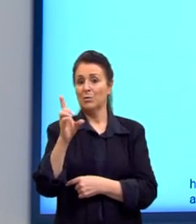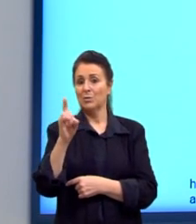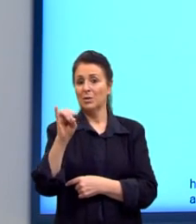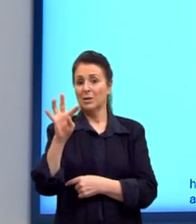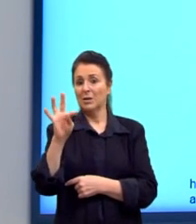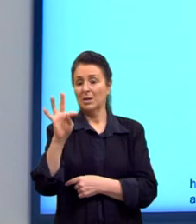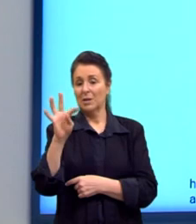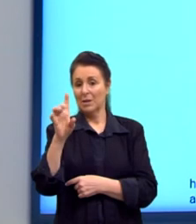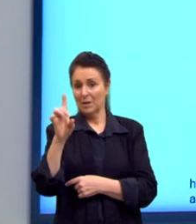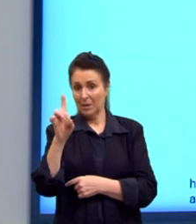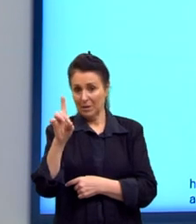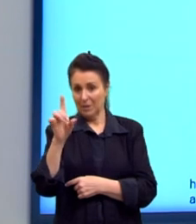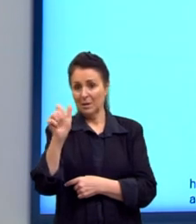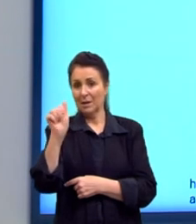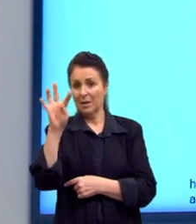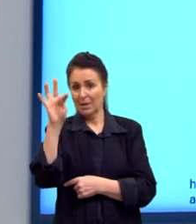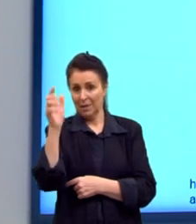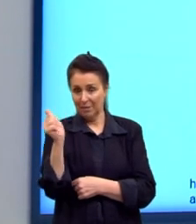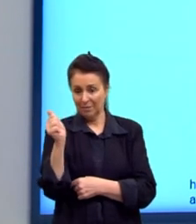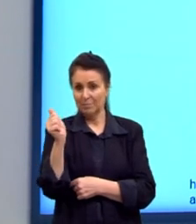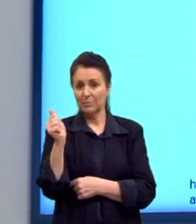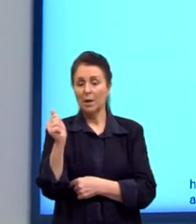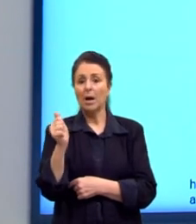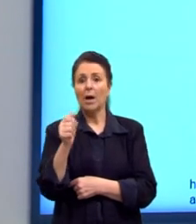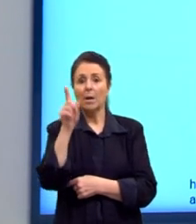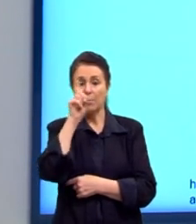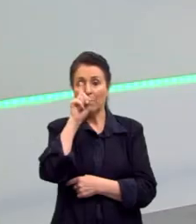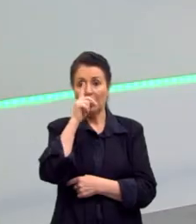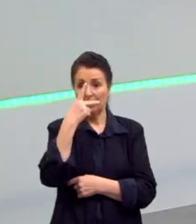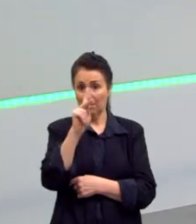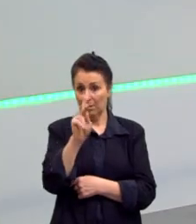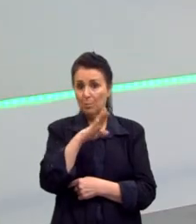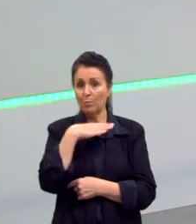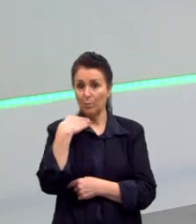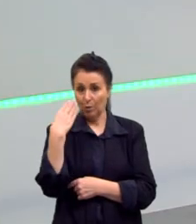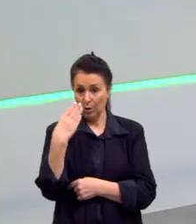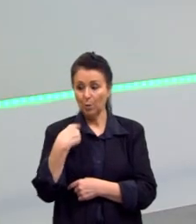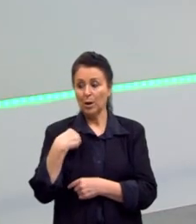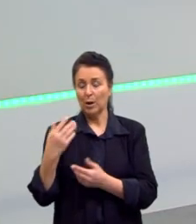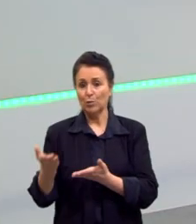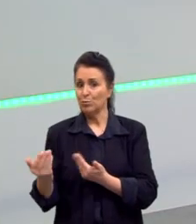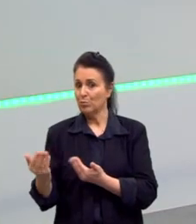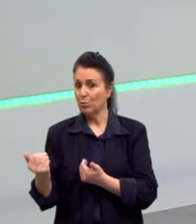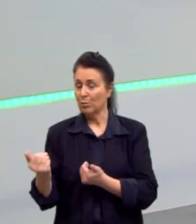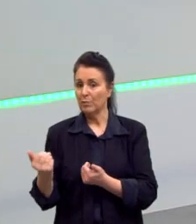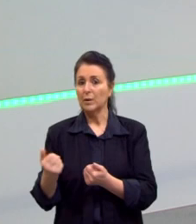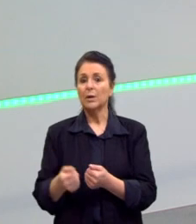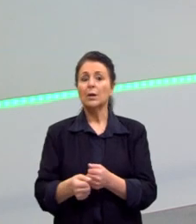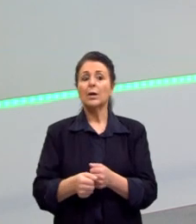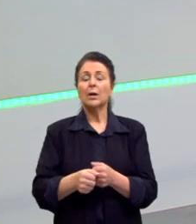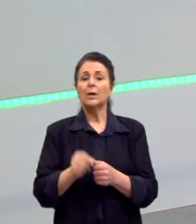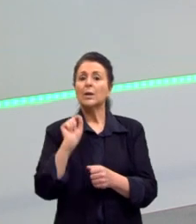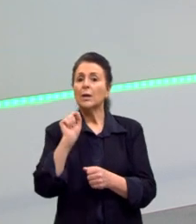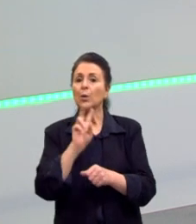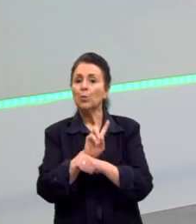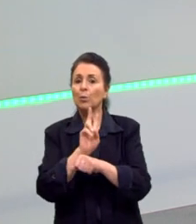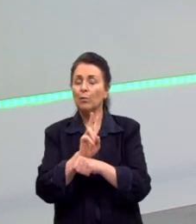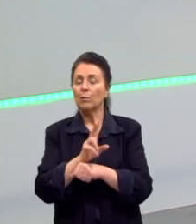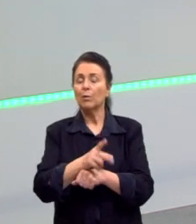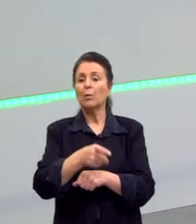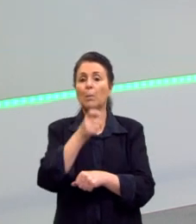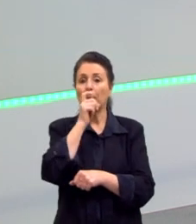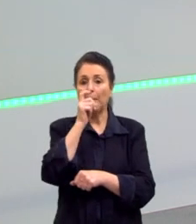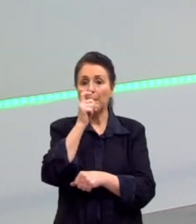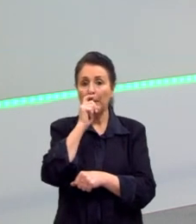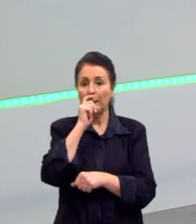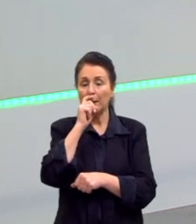foi assim. Ele perdeu a mãe muito cedo. E por perder a mãe muito cedo, ele foi criado com o pai, com a madrasta. E